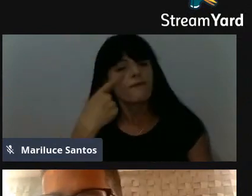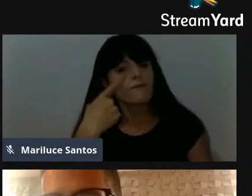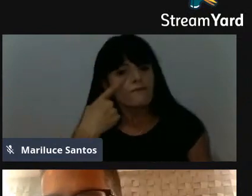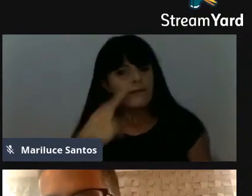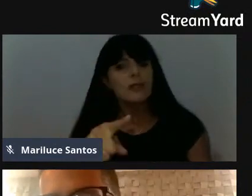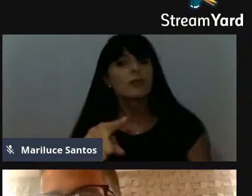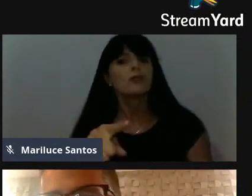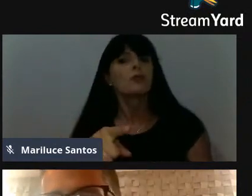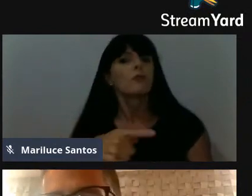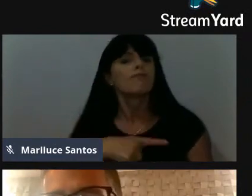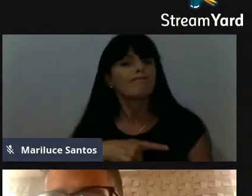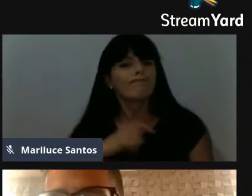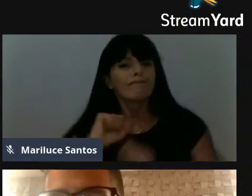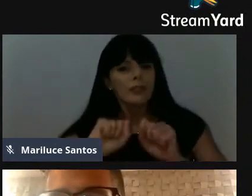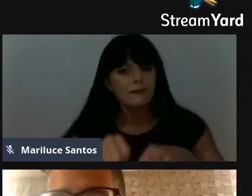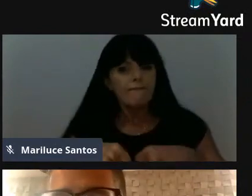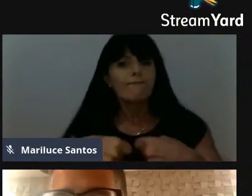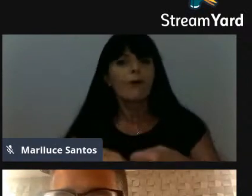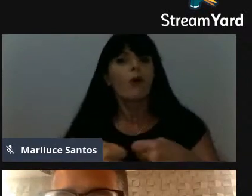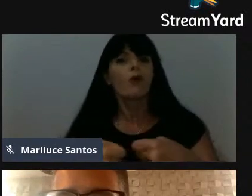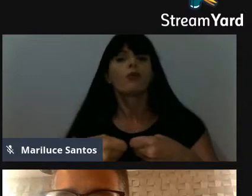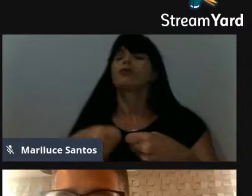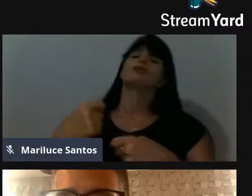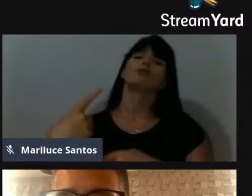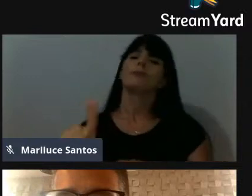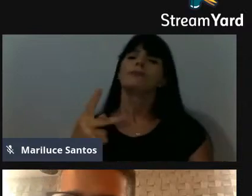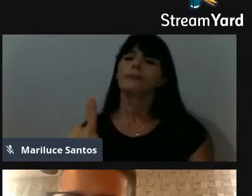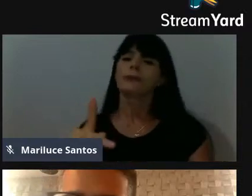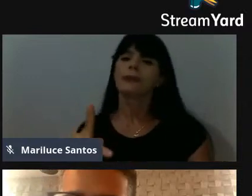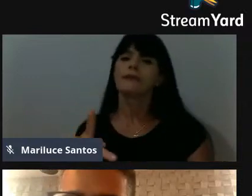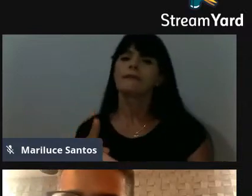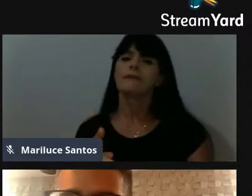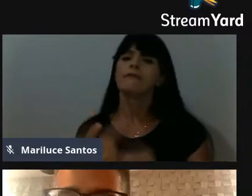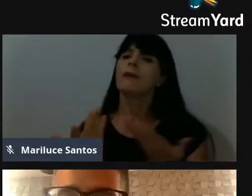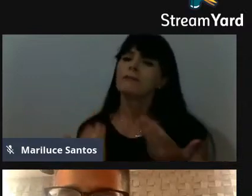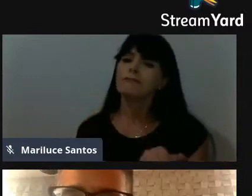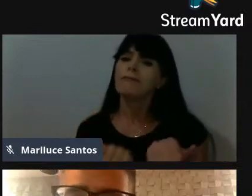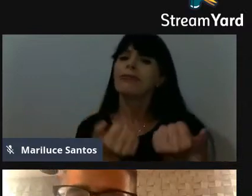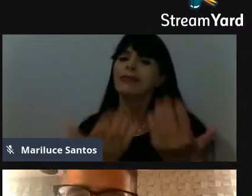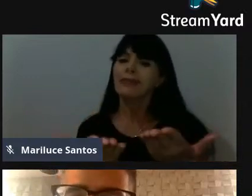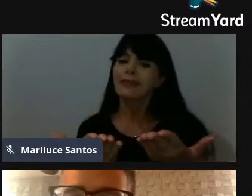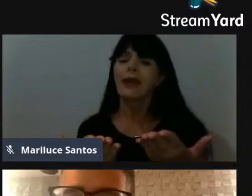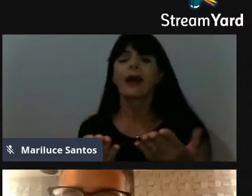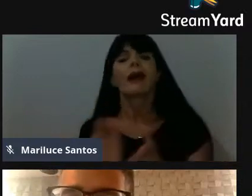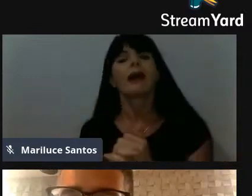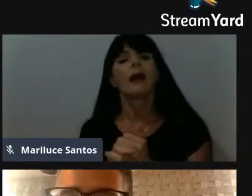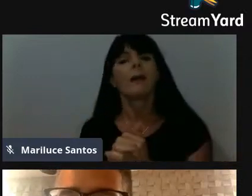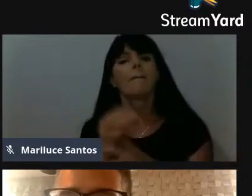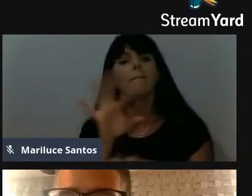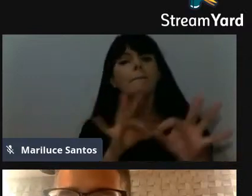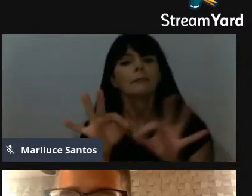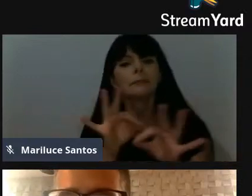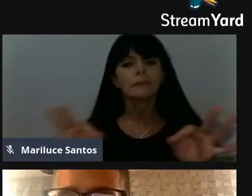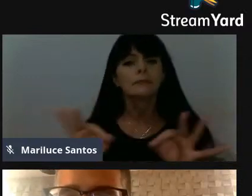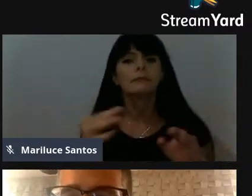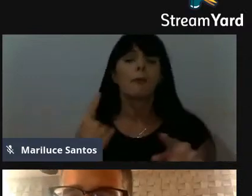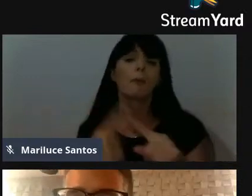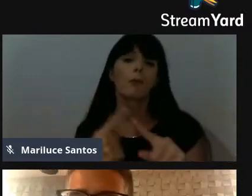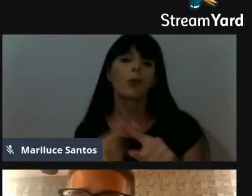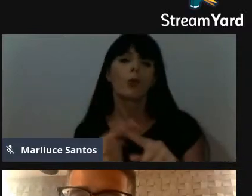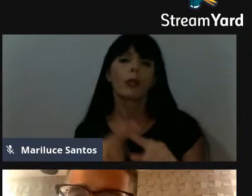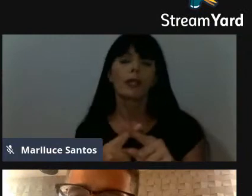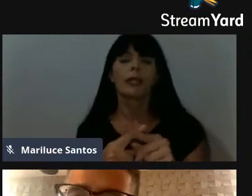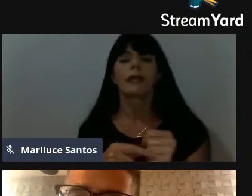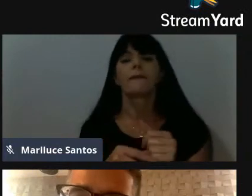ter um emprego, talvez, legal ainda até aquele momento, como gratificação, como bônus, devido a aquelas condições que ela